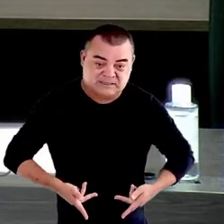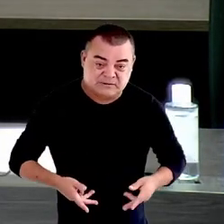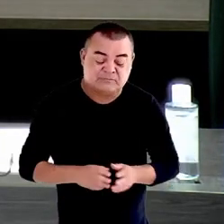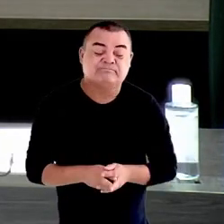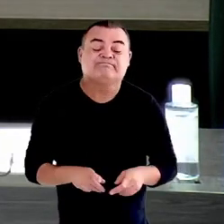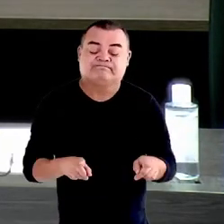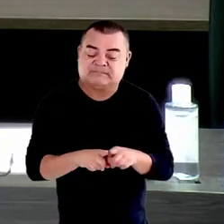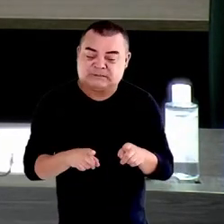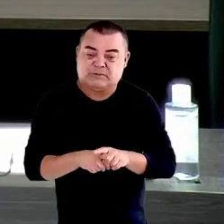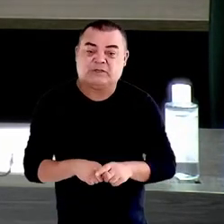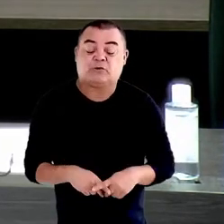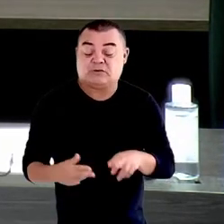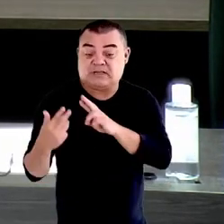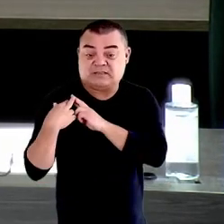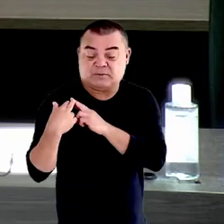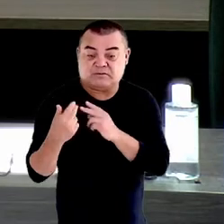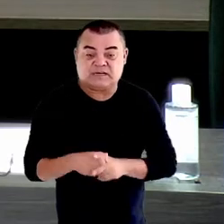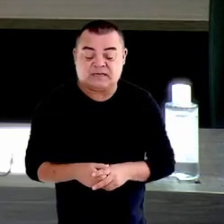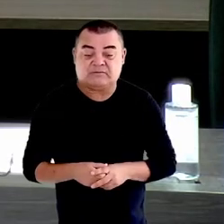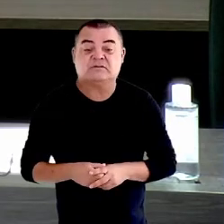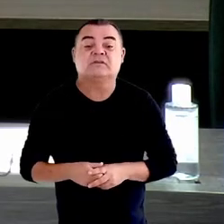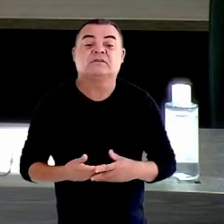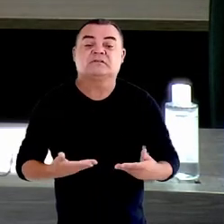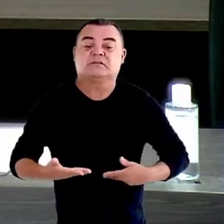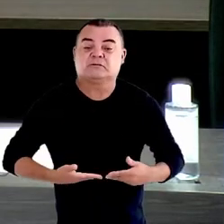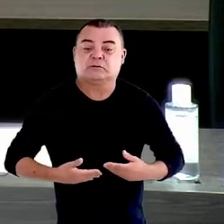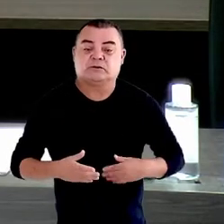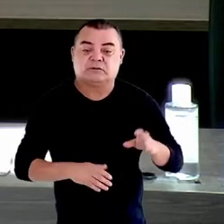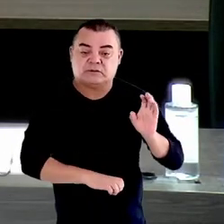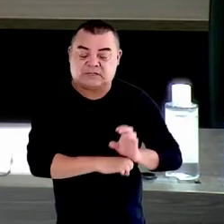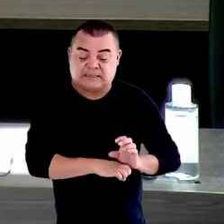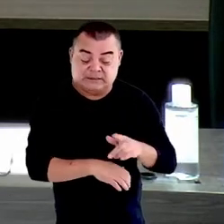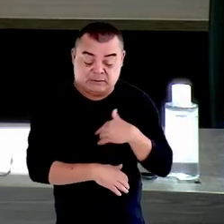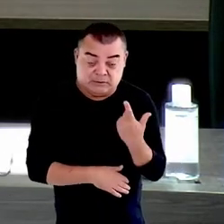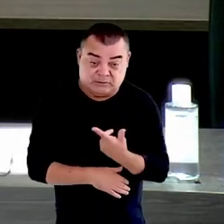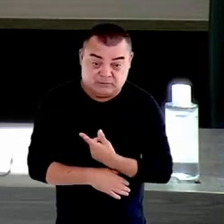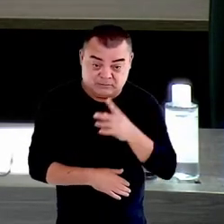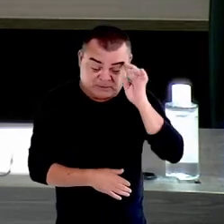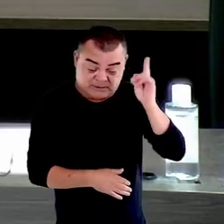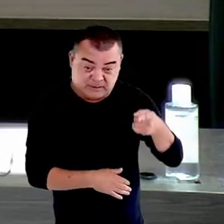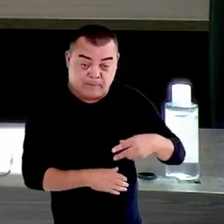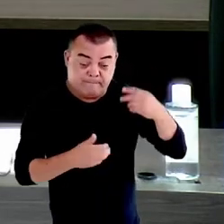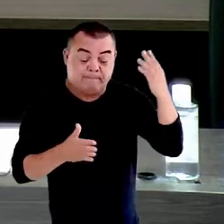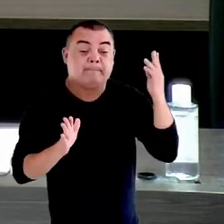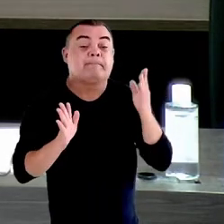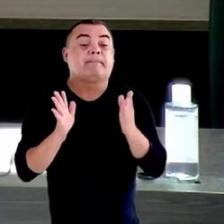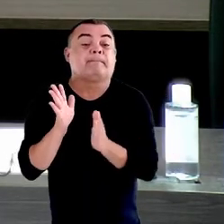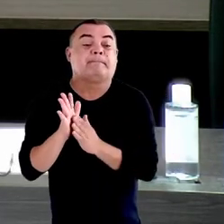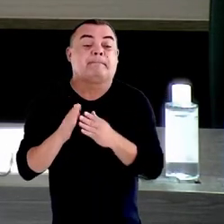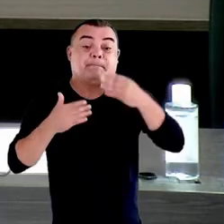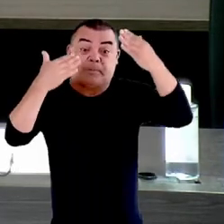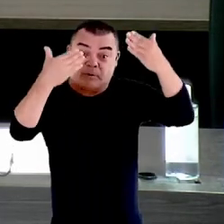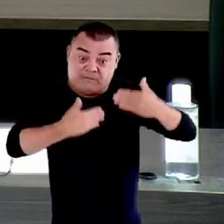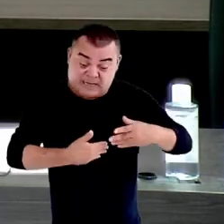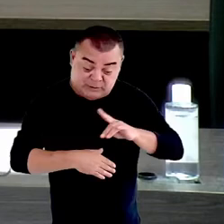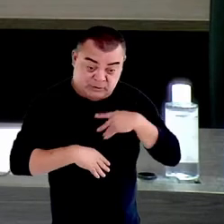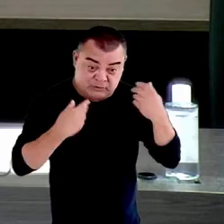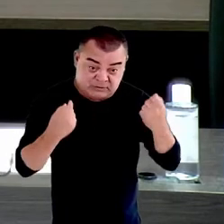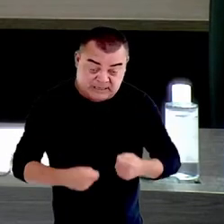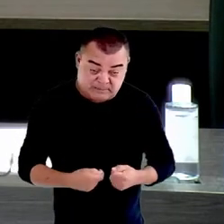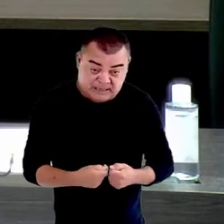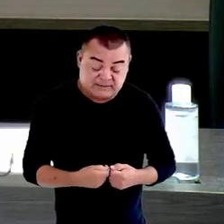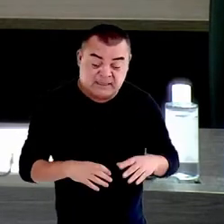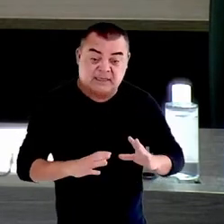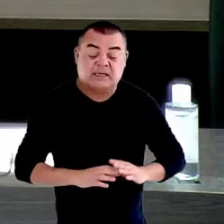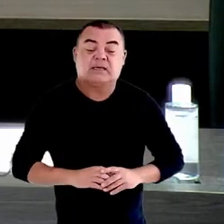do Estado. É, portanto, nossa obrigação provar que somos capazes de superar essas limitações, esses